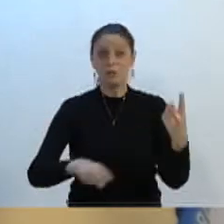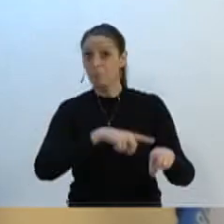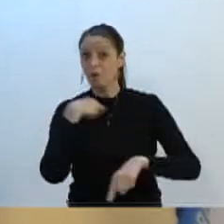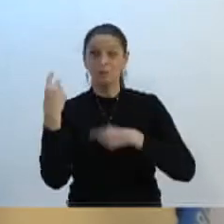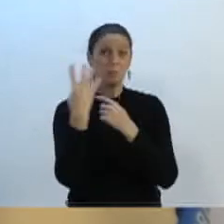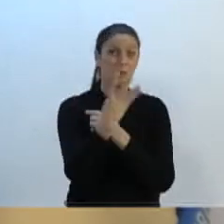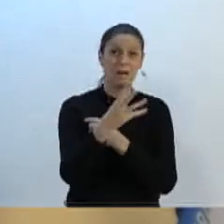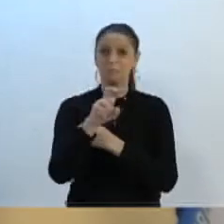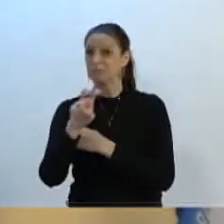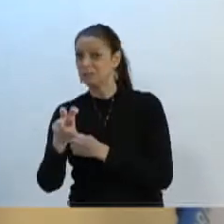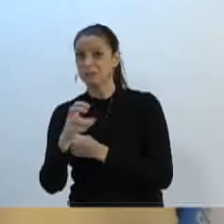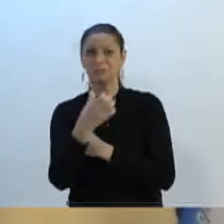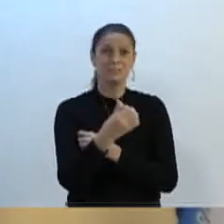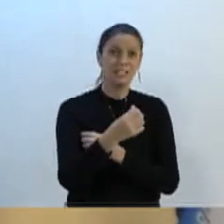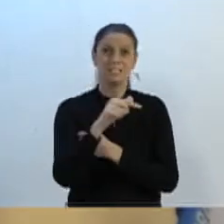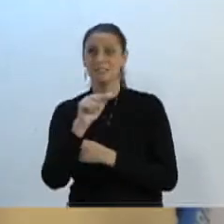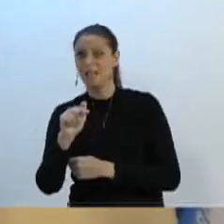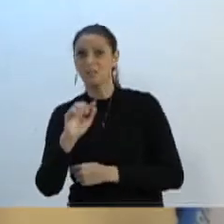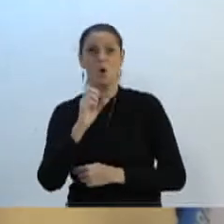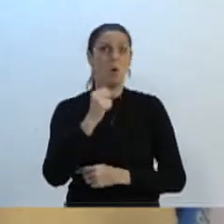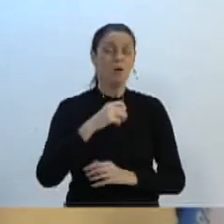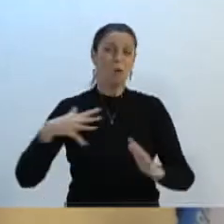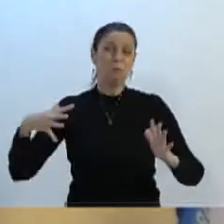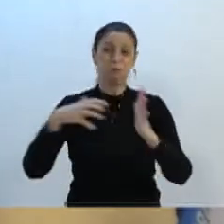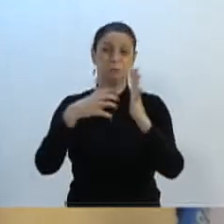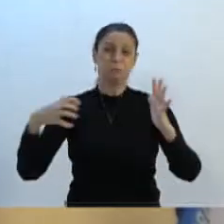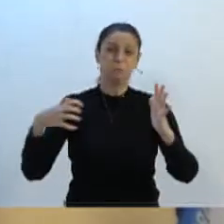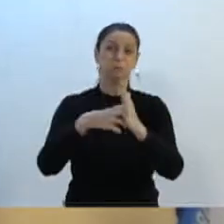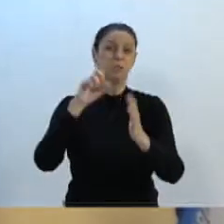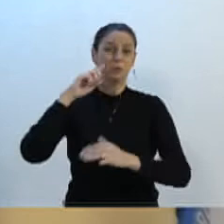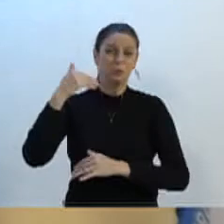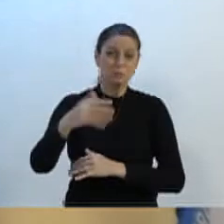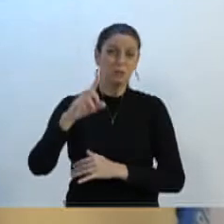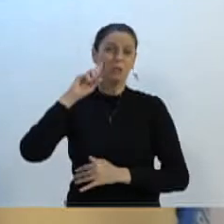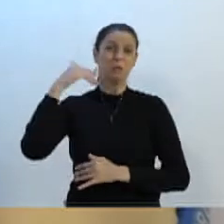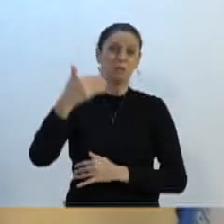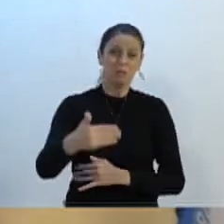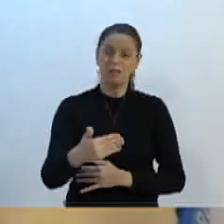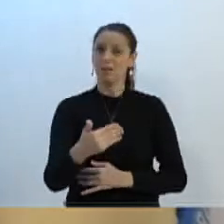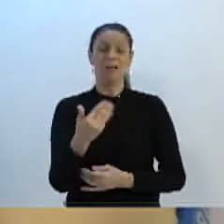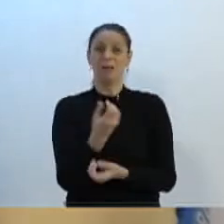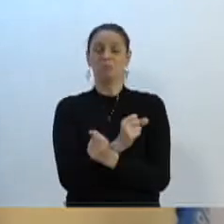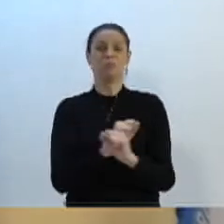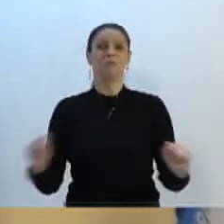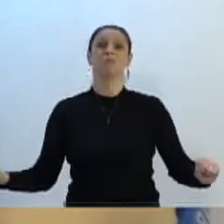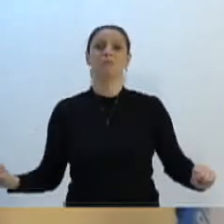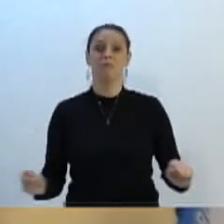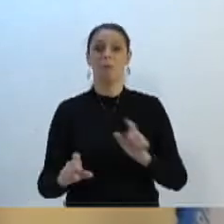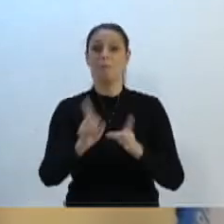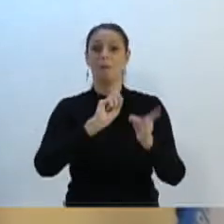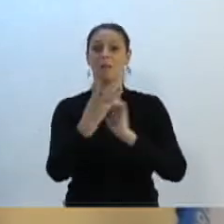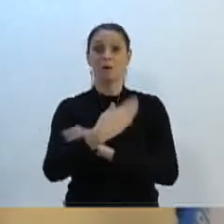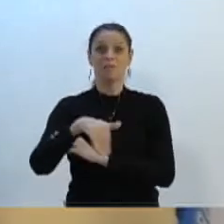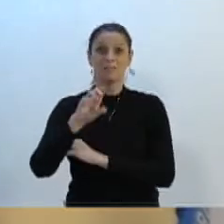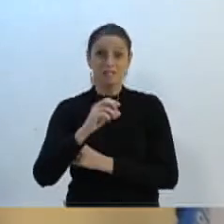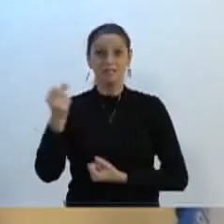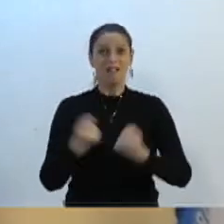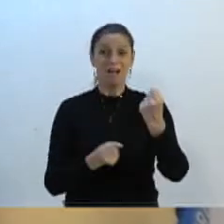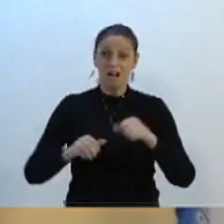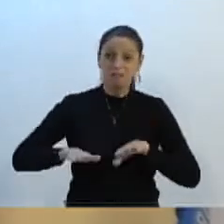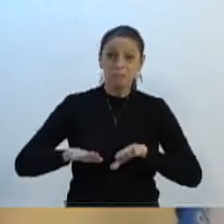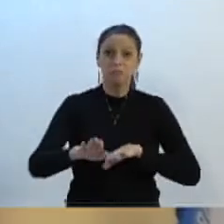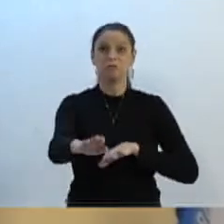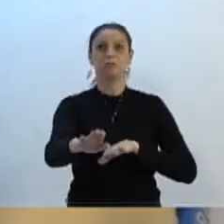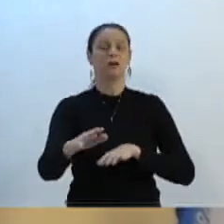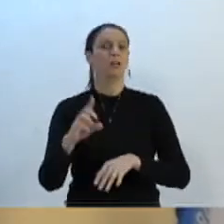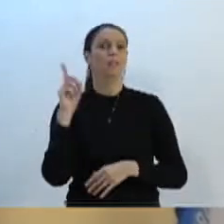5, 6, 7, 8 acidentes por dia, é inviável transitar na BR-470 da forma que está. Então, tem